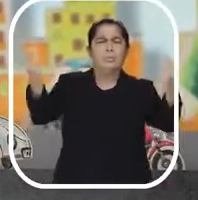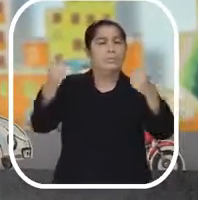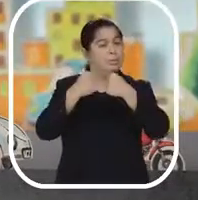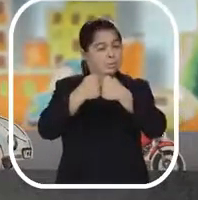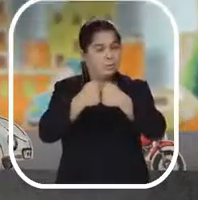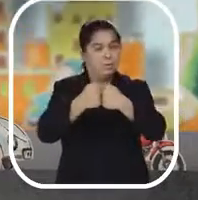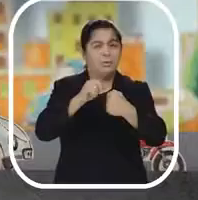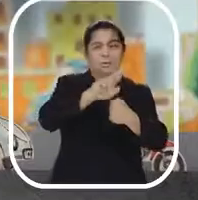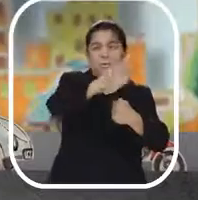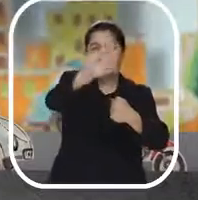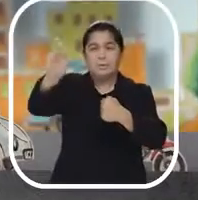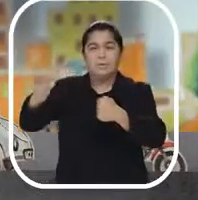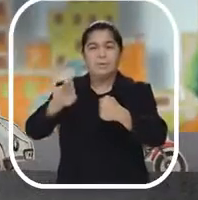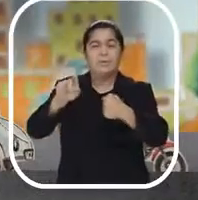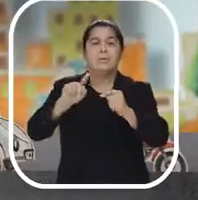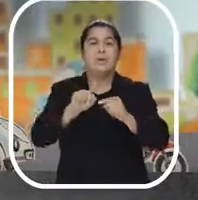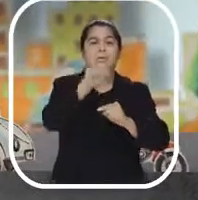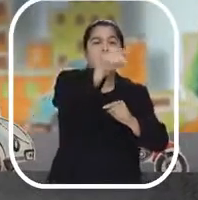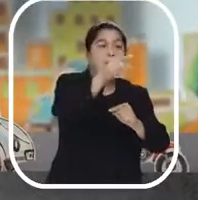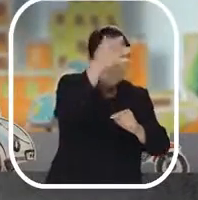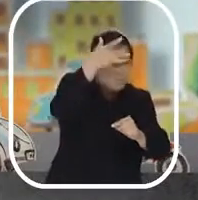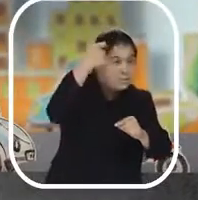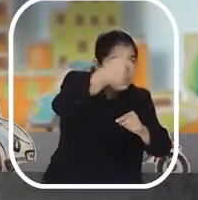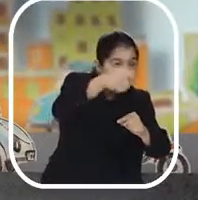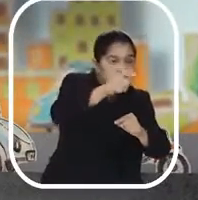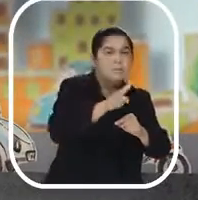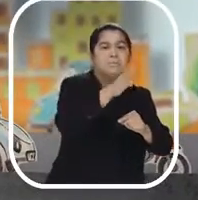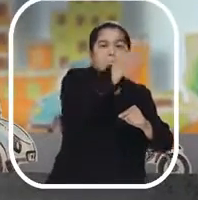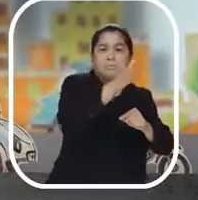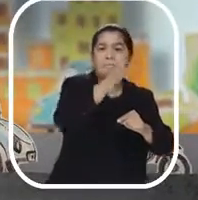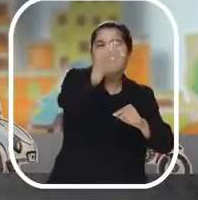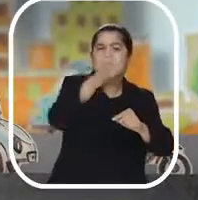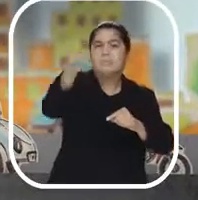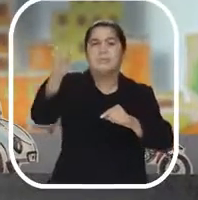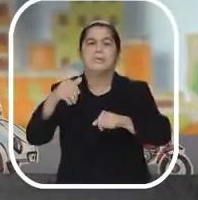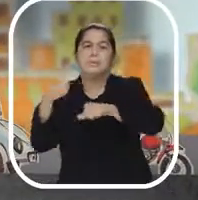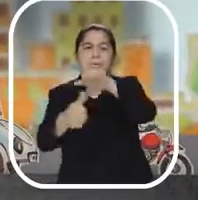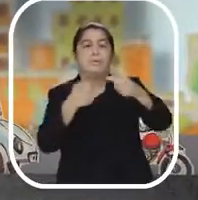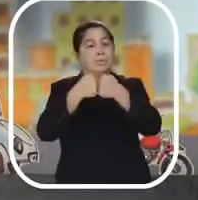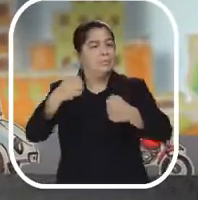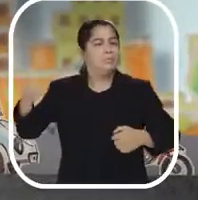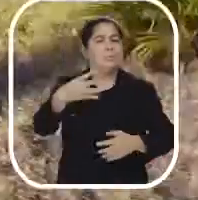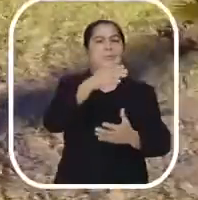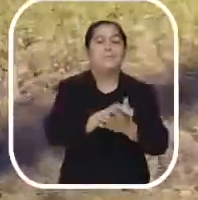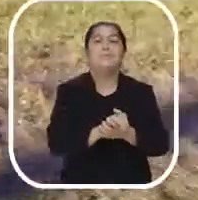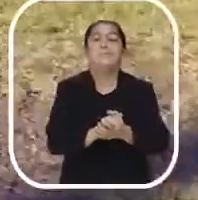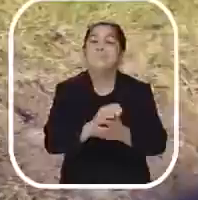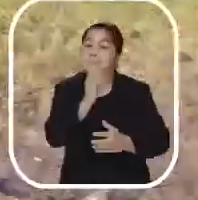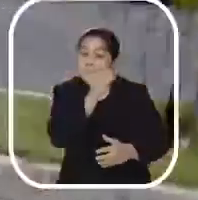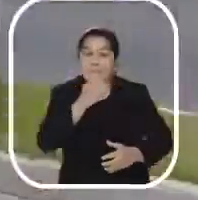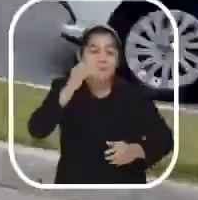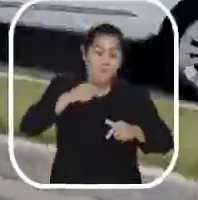transporte. Com linhas de ônibus, indo até quem precisa e renovação da frota.